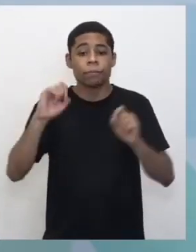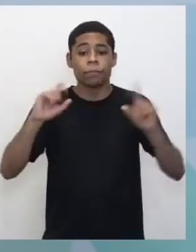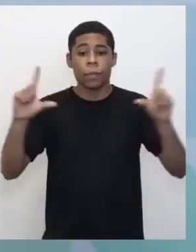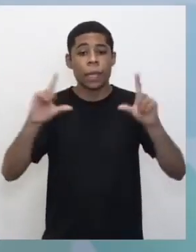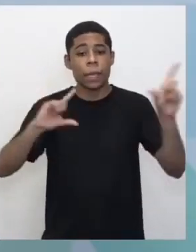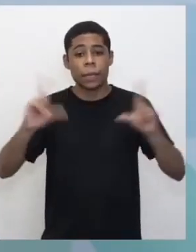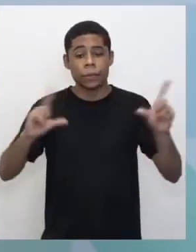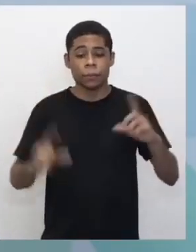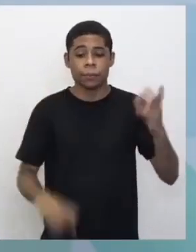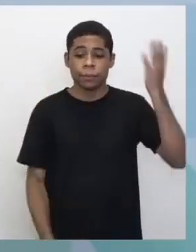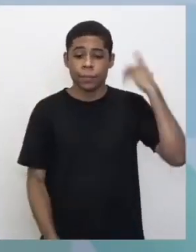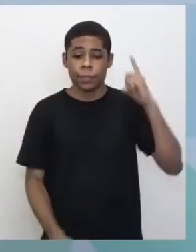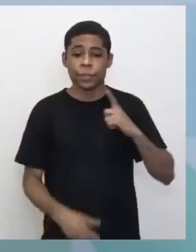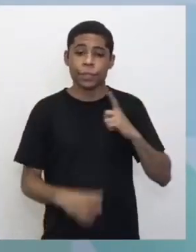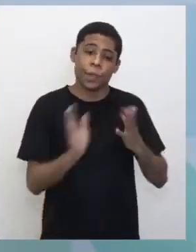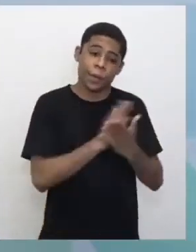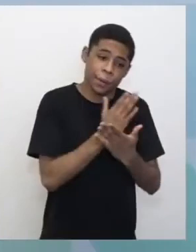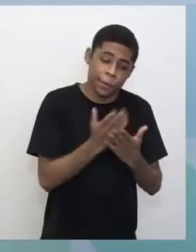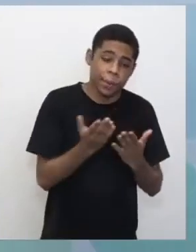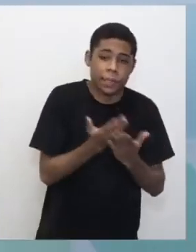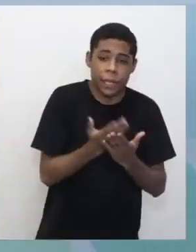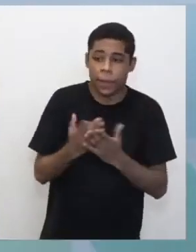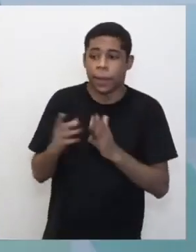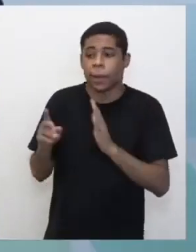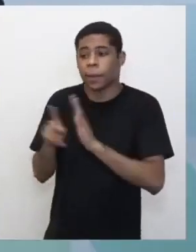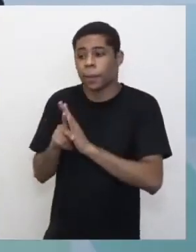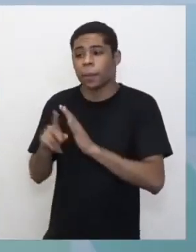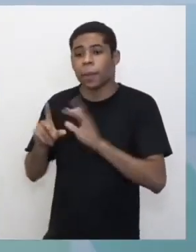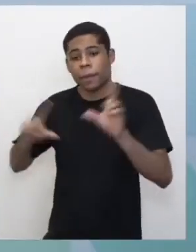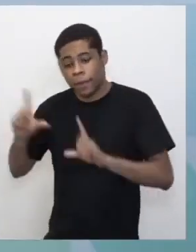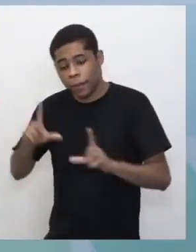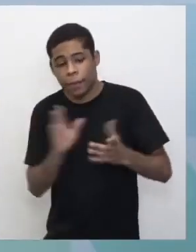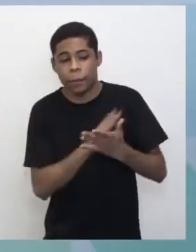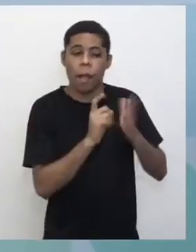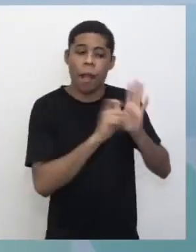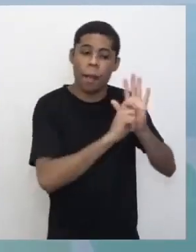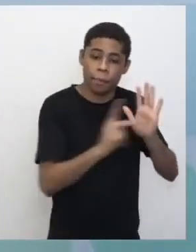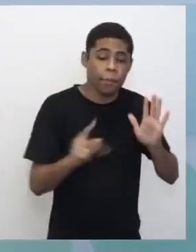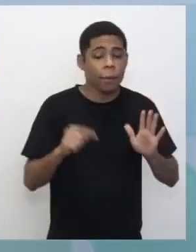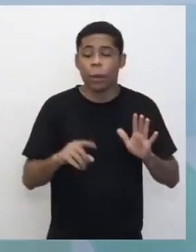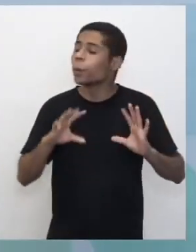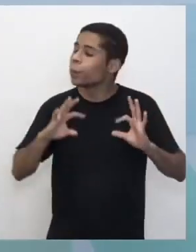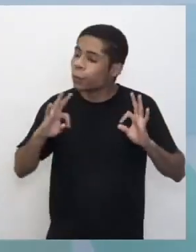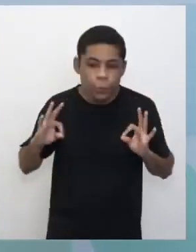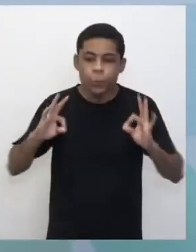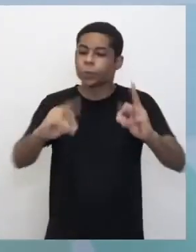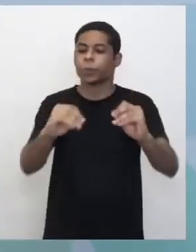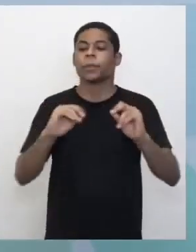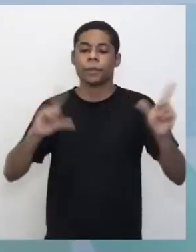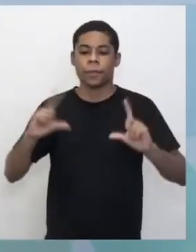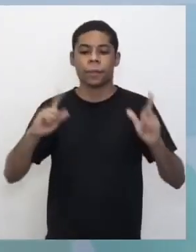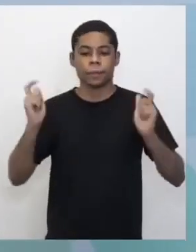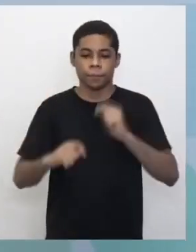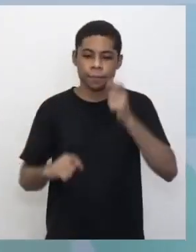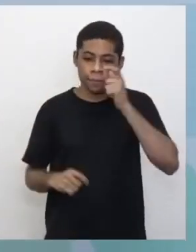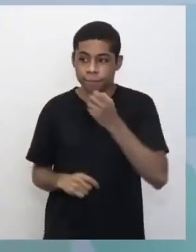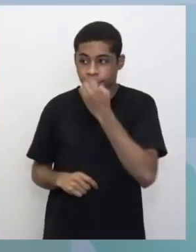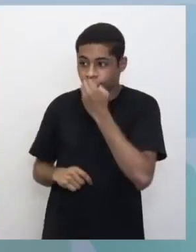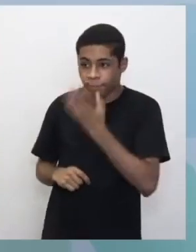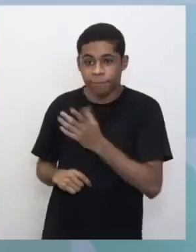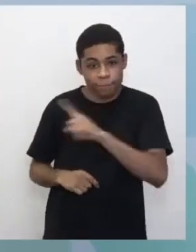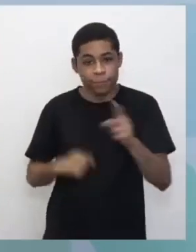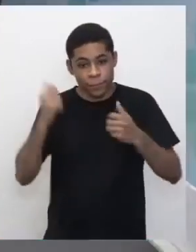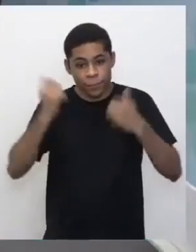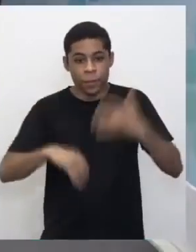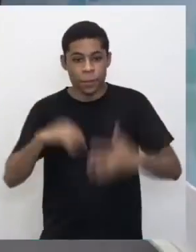né, antes a gente tinha aí algumas aulas pelo app, outras aulas pela televisão, agora você também pode assisti-las todas lá na TV, e é o que a gente vai falar um pouquinho